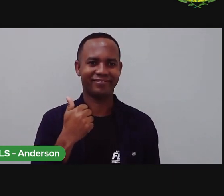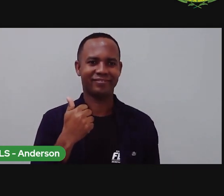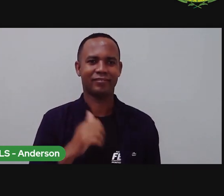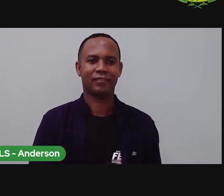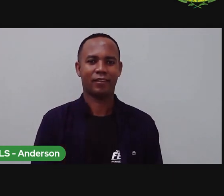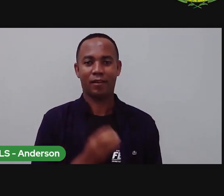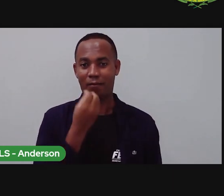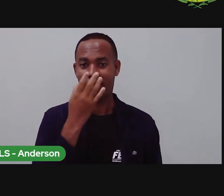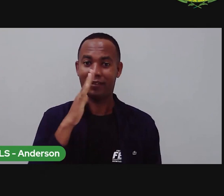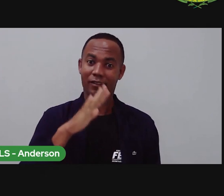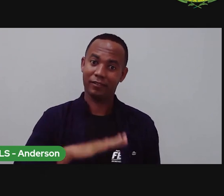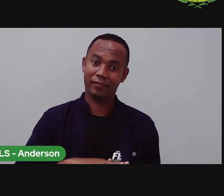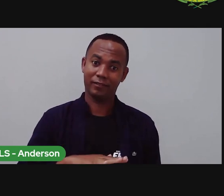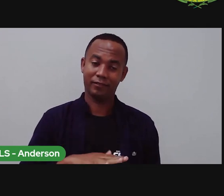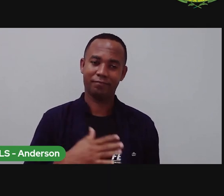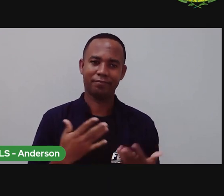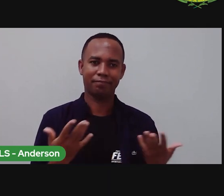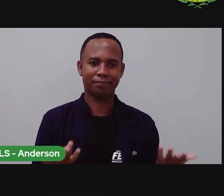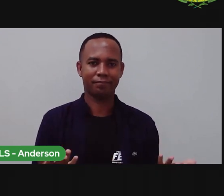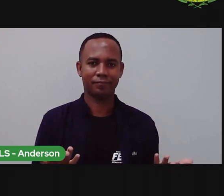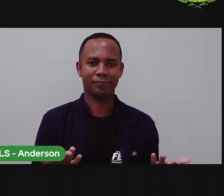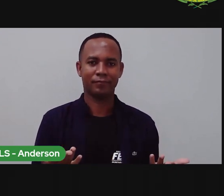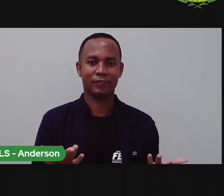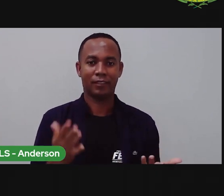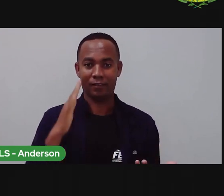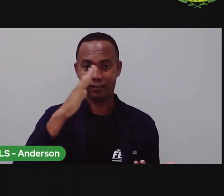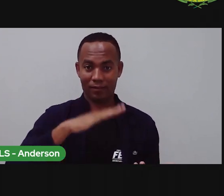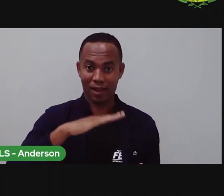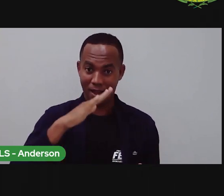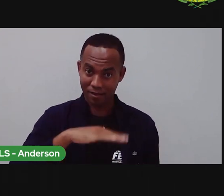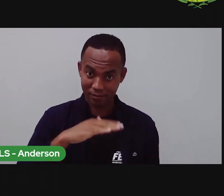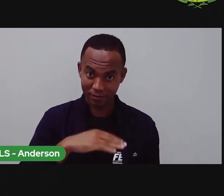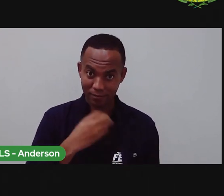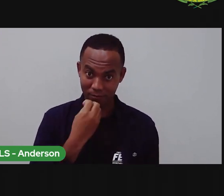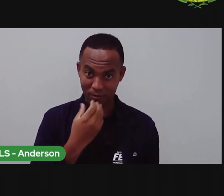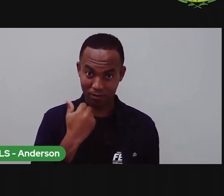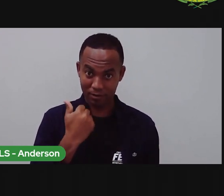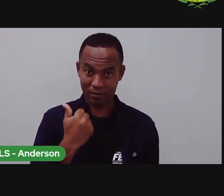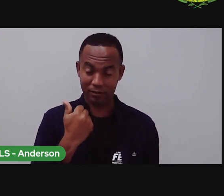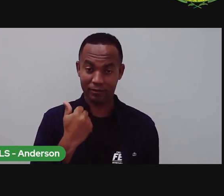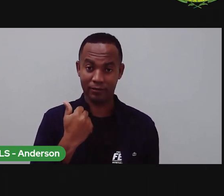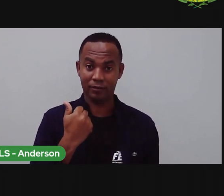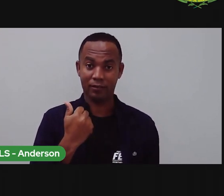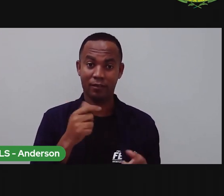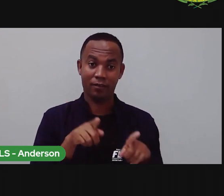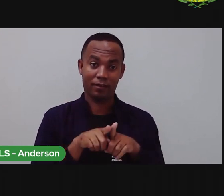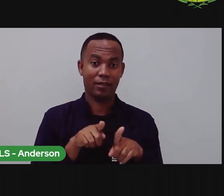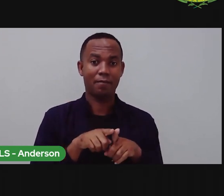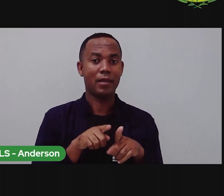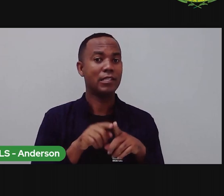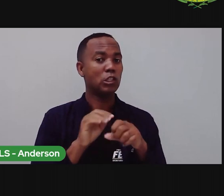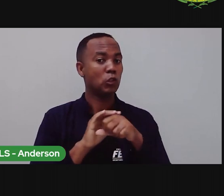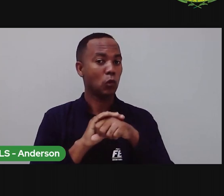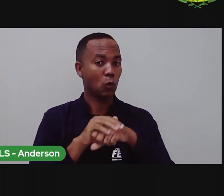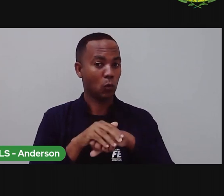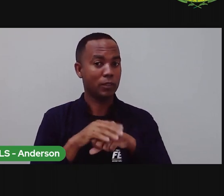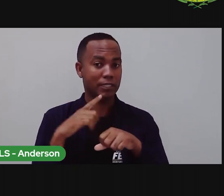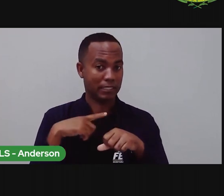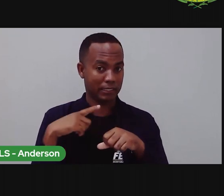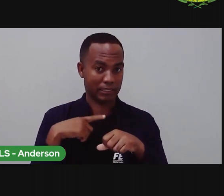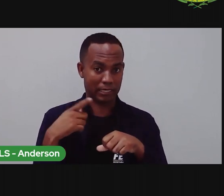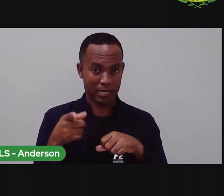Boa tarde! E aí o pessoal que tá assistindo à tarde, boa tarde! E o pessoal que tá assistindo à noite,